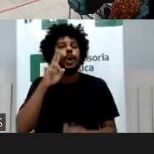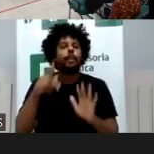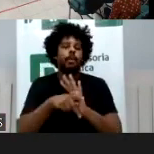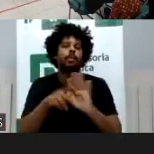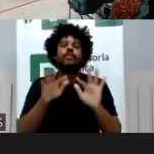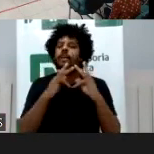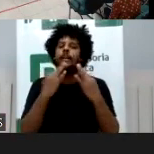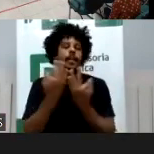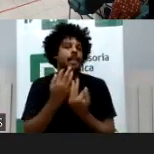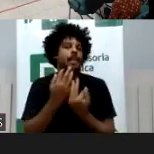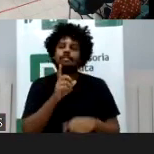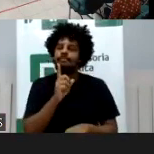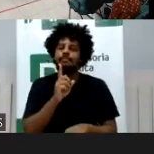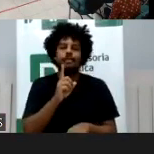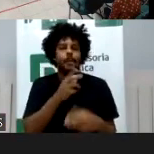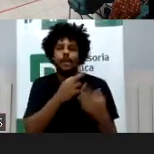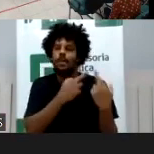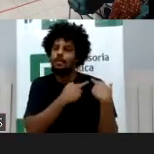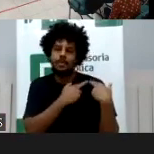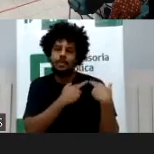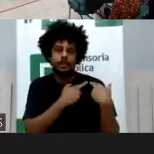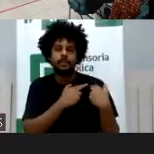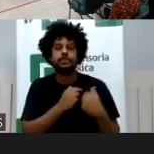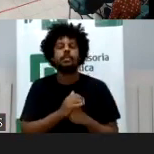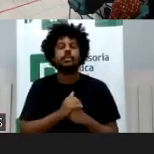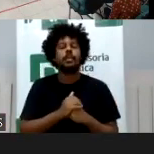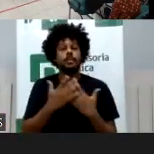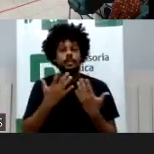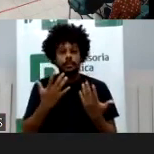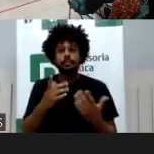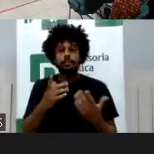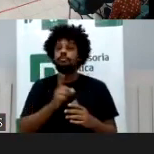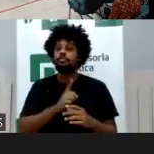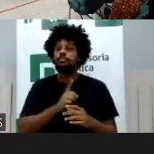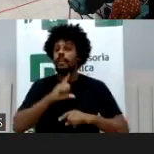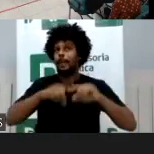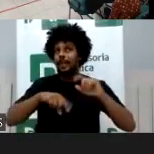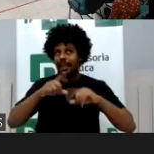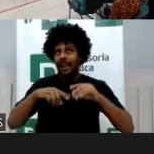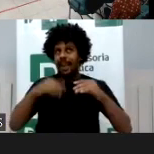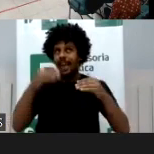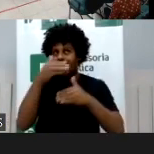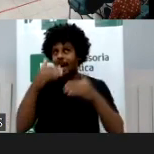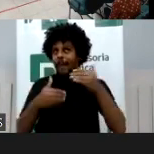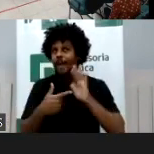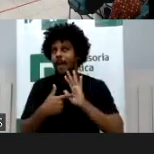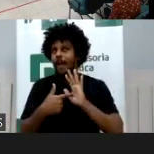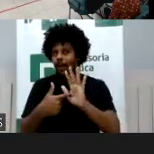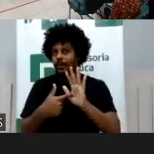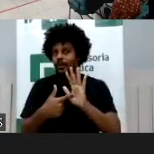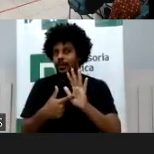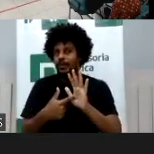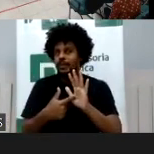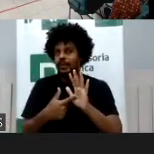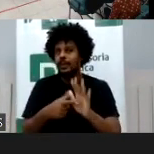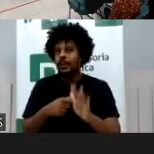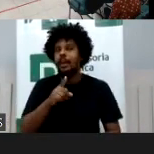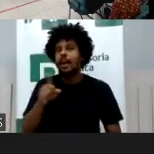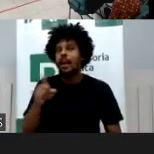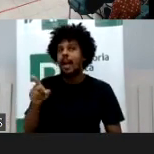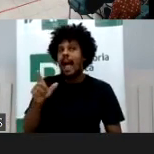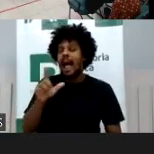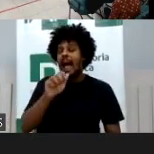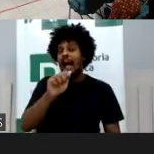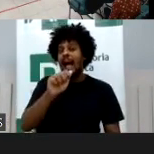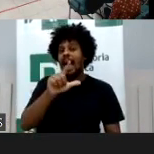Eu acho que eu não fiz slide sobre isso, eu tenho um material que tem, mas a gente tinha menos tempo e eu reduzi, mas a Alice, a mãe, deu uma declaração pública